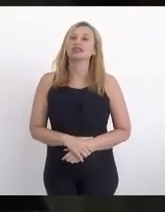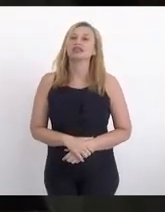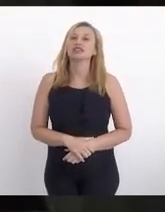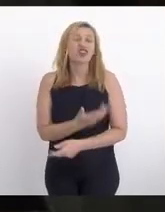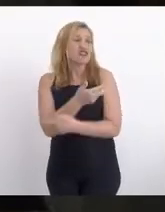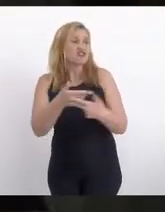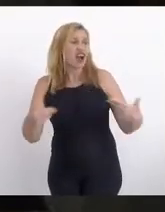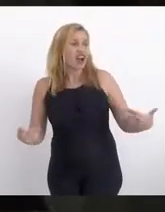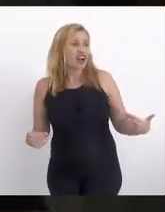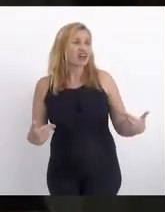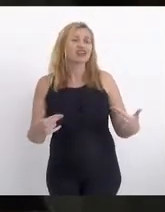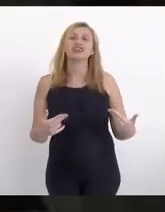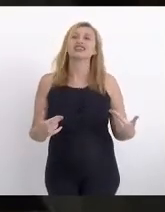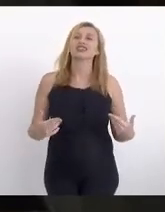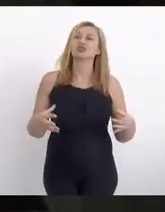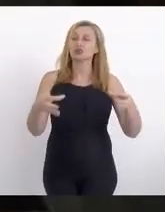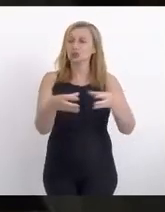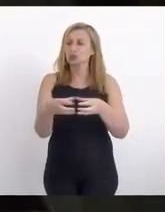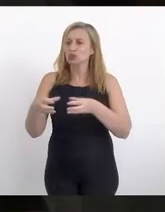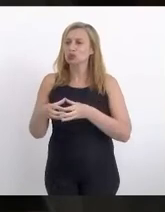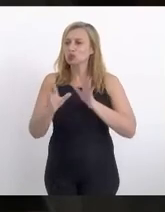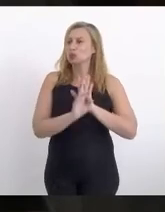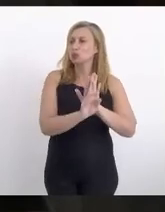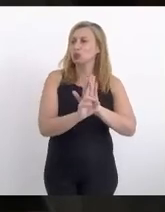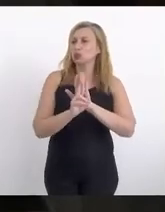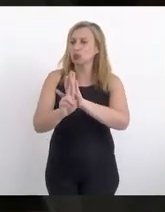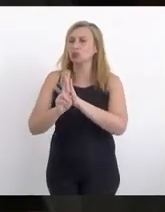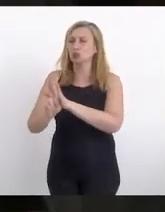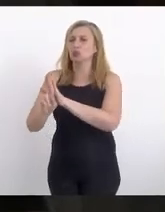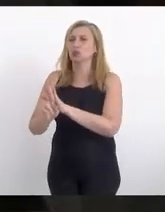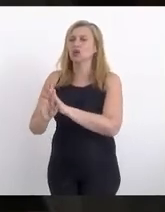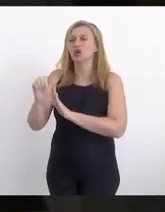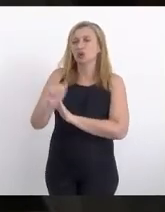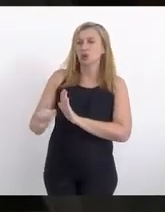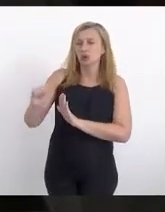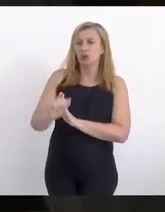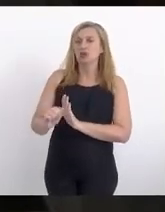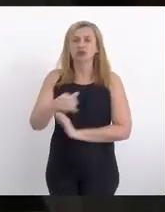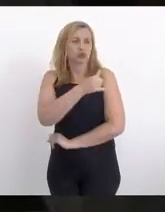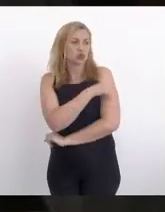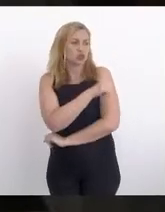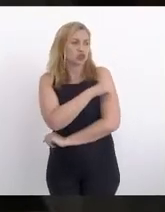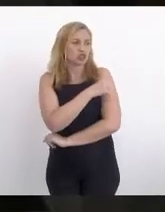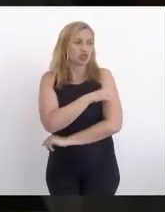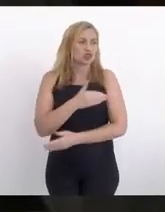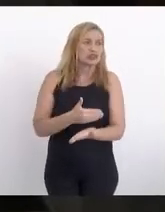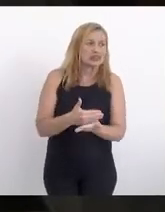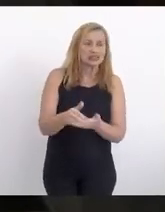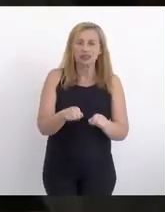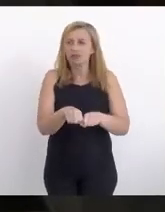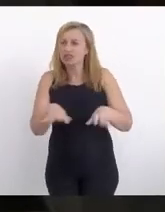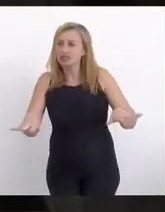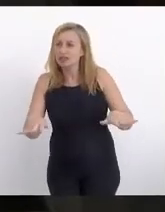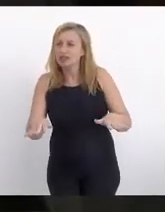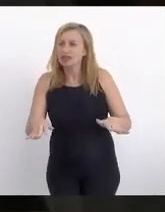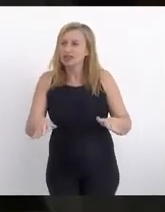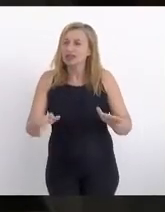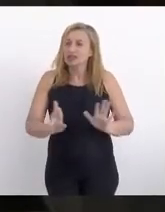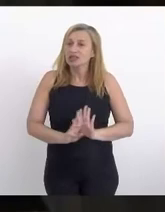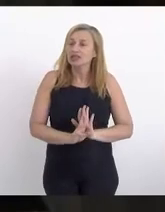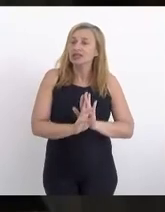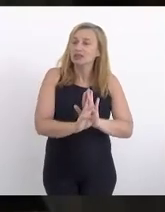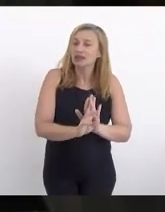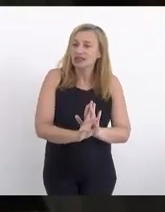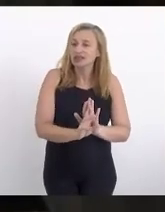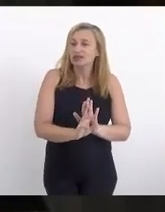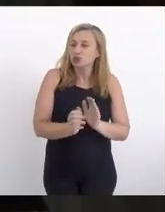várias entidades, vários coletivos, vários movimentos que, no Rio de Janeiro, desde a pandemia, se destacaram